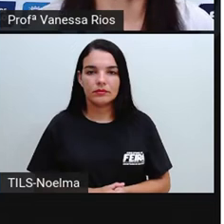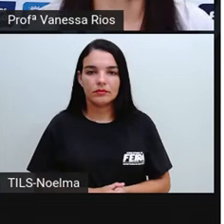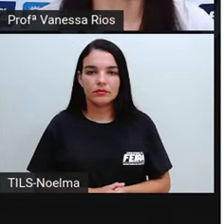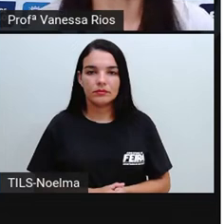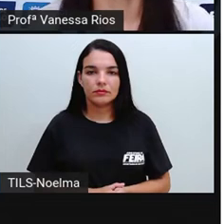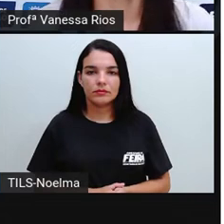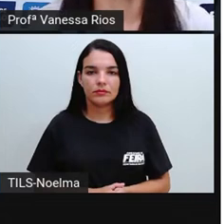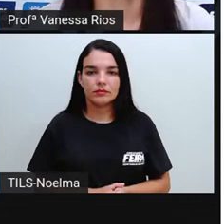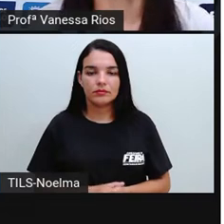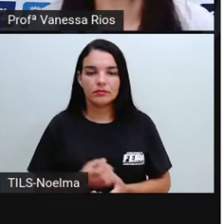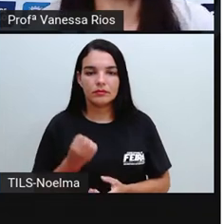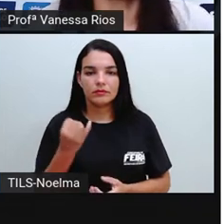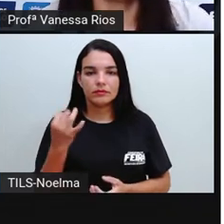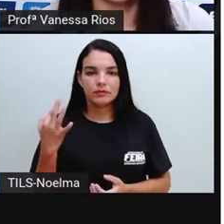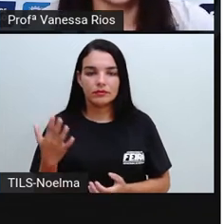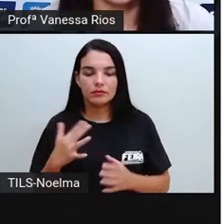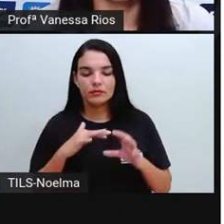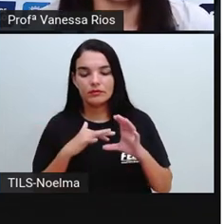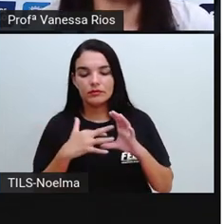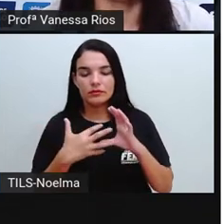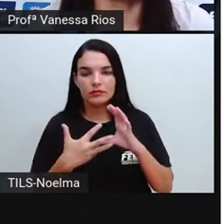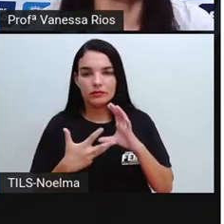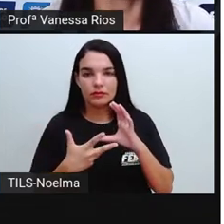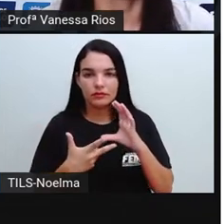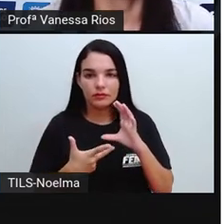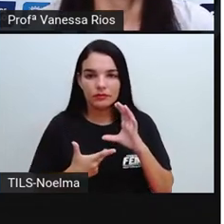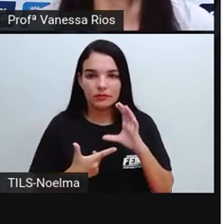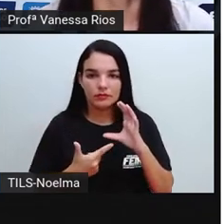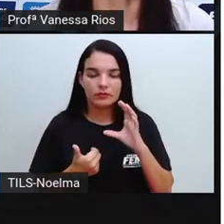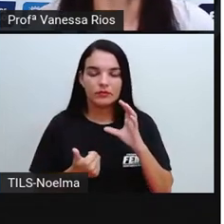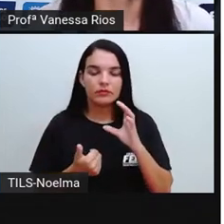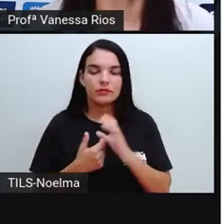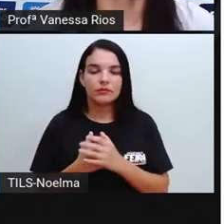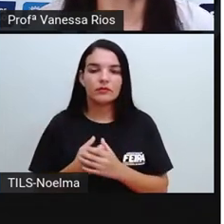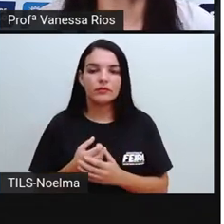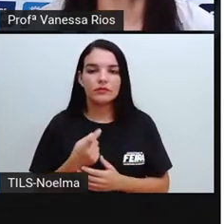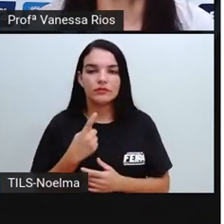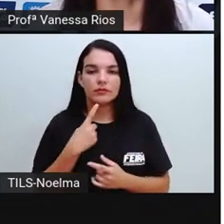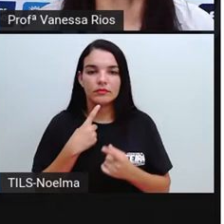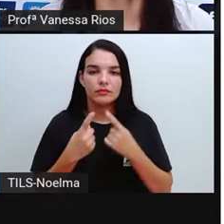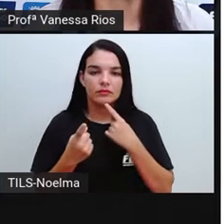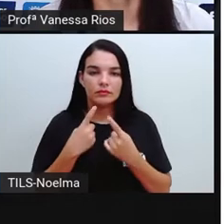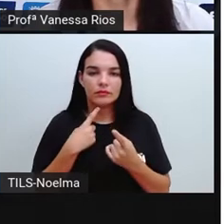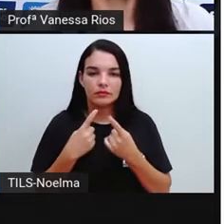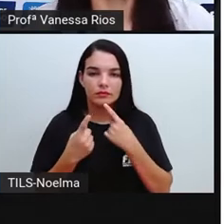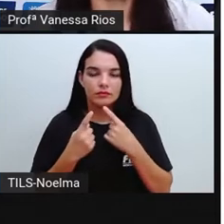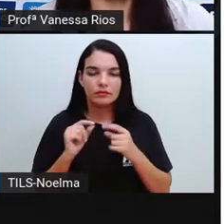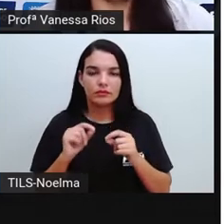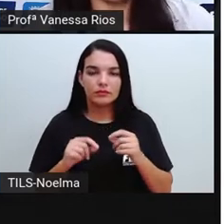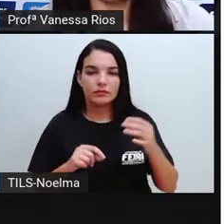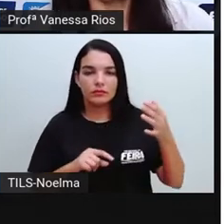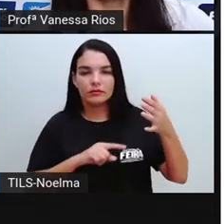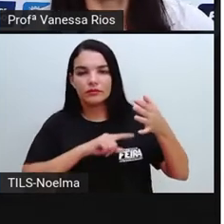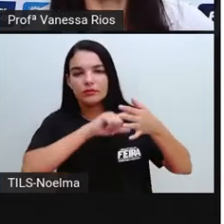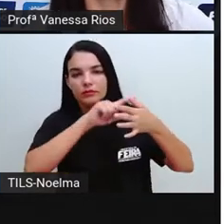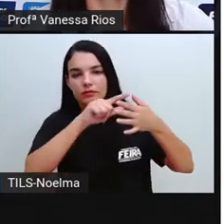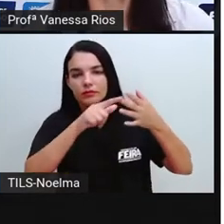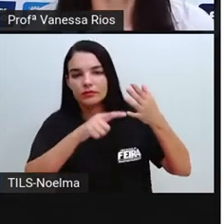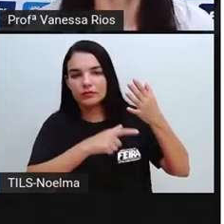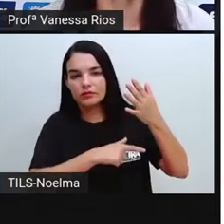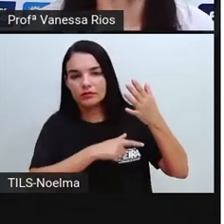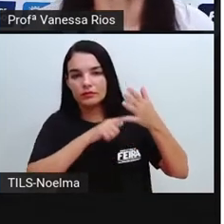E aí quais são as características da entrevista? São textos informativos e ou opinativos,